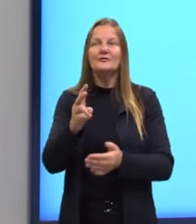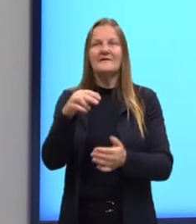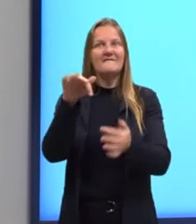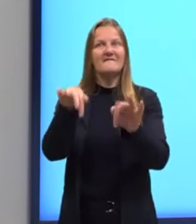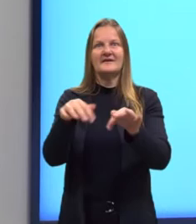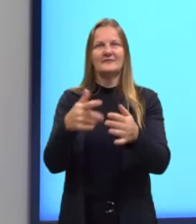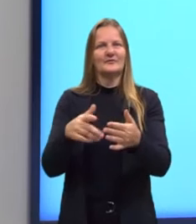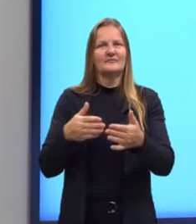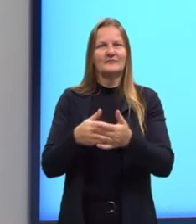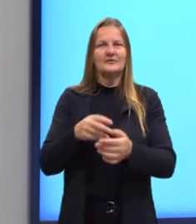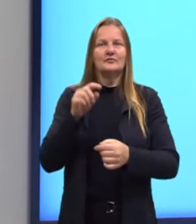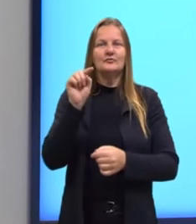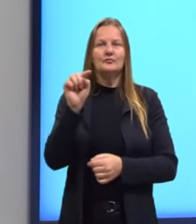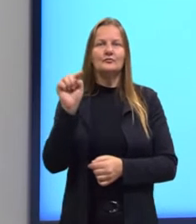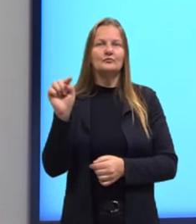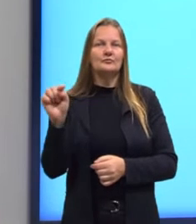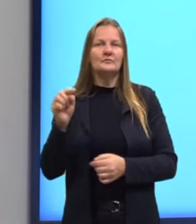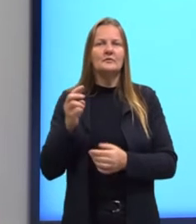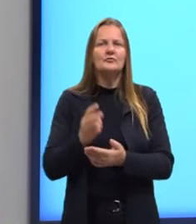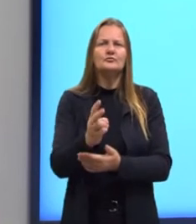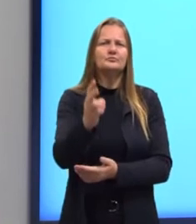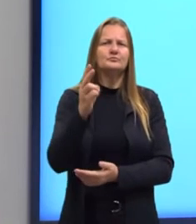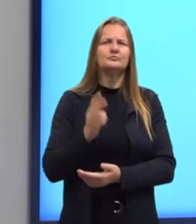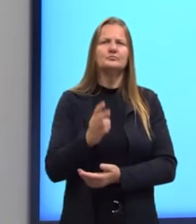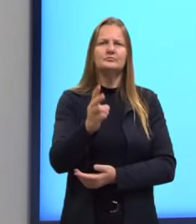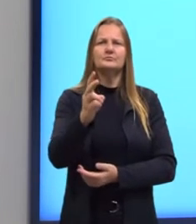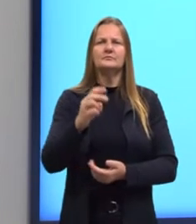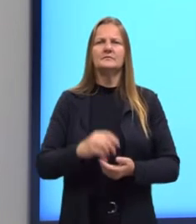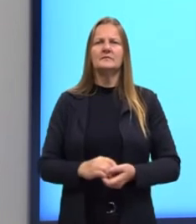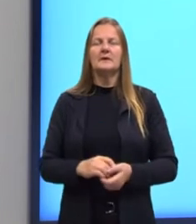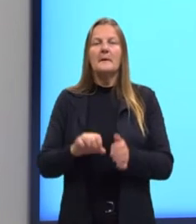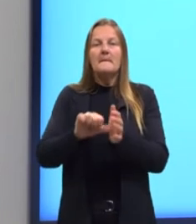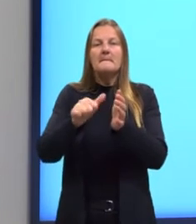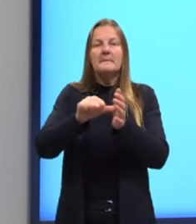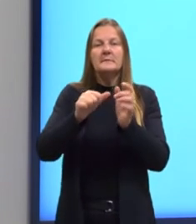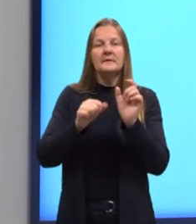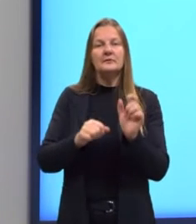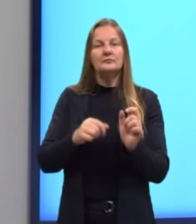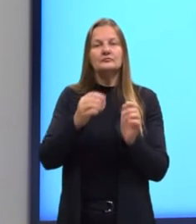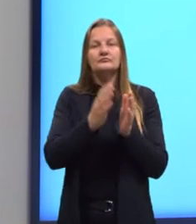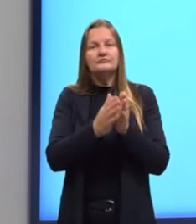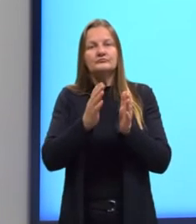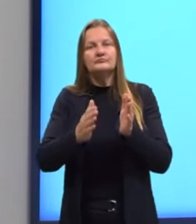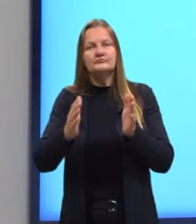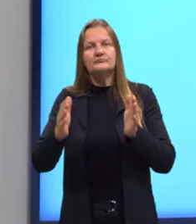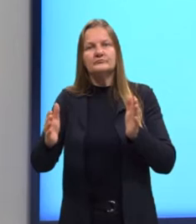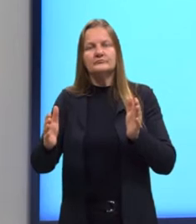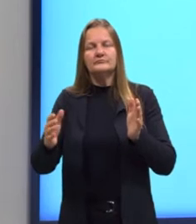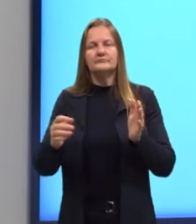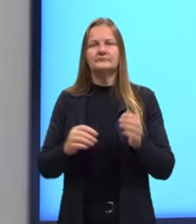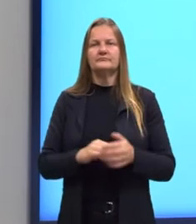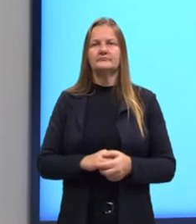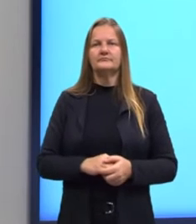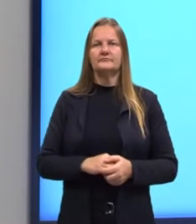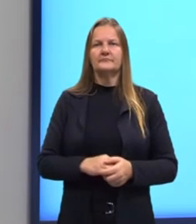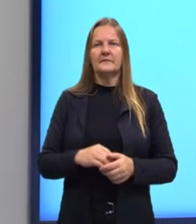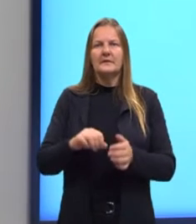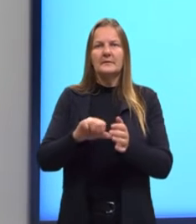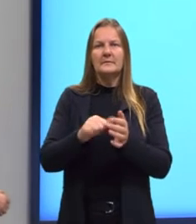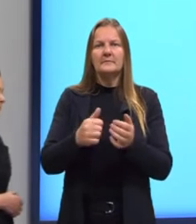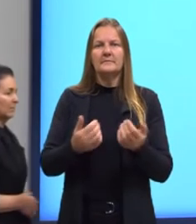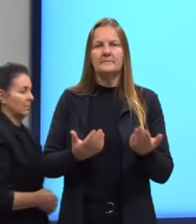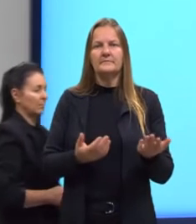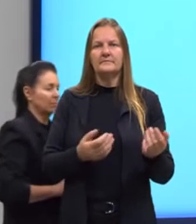porque tem os três pontinhos, mas eu conheço aqui o primeiro termo e mais alguns, né? Então, a nossa